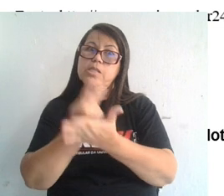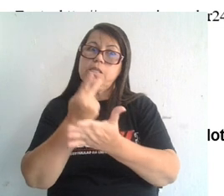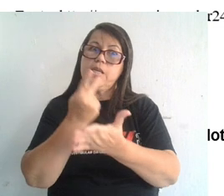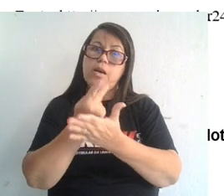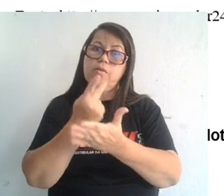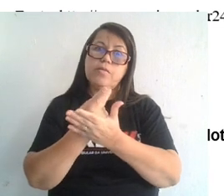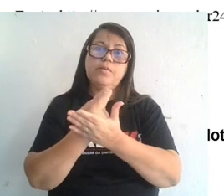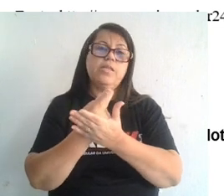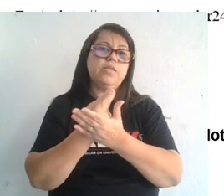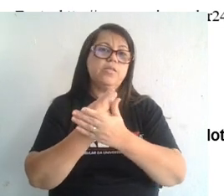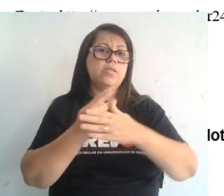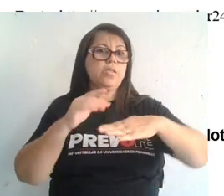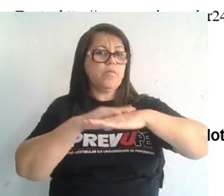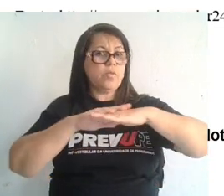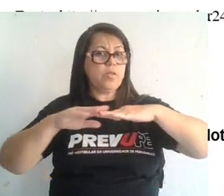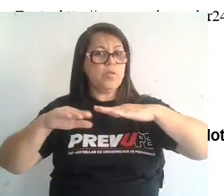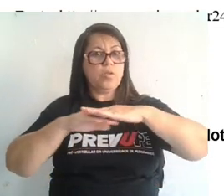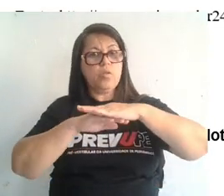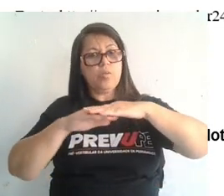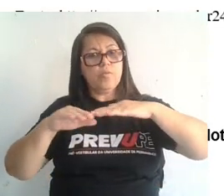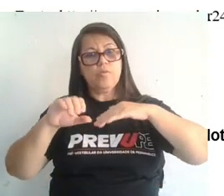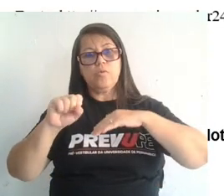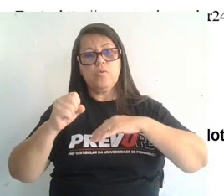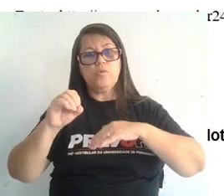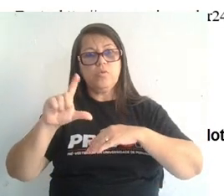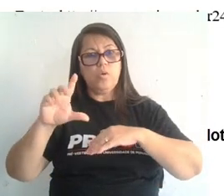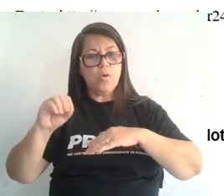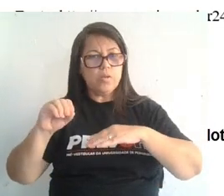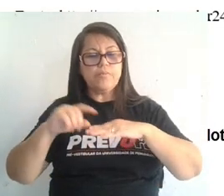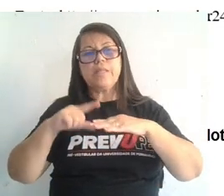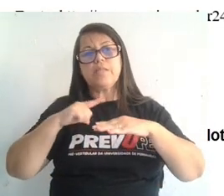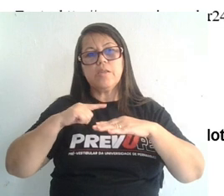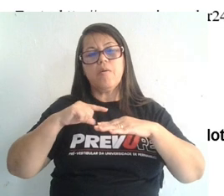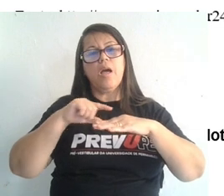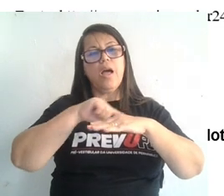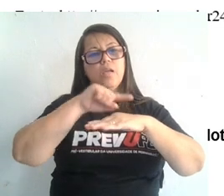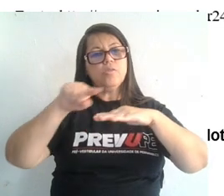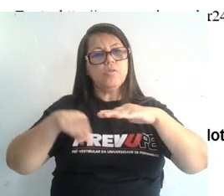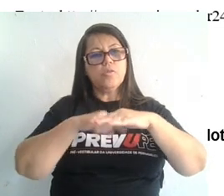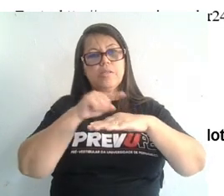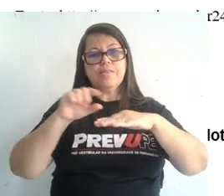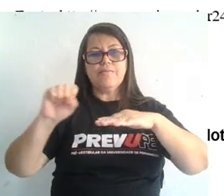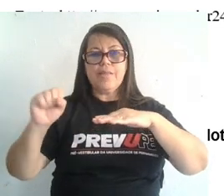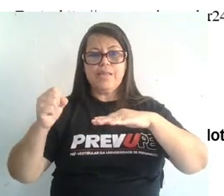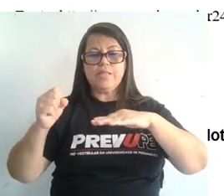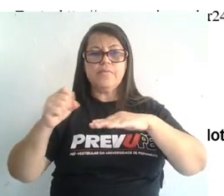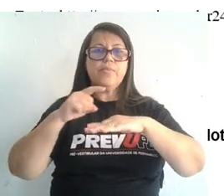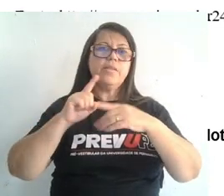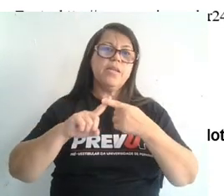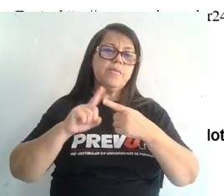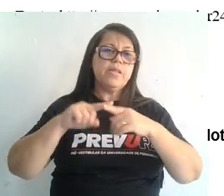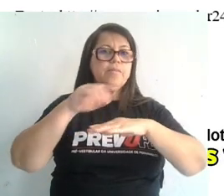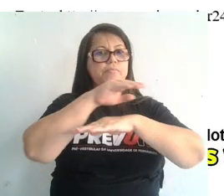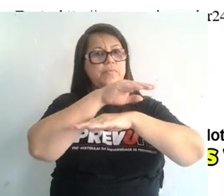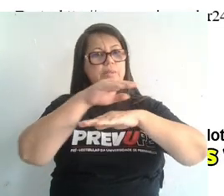ondas S. As ondas P, elas se propagam em qualquer meio. Diante dessa